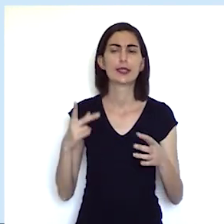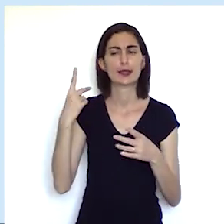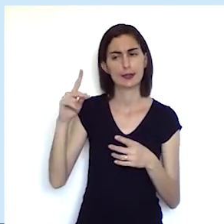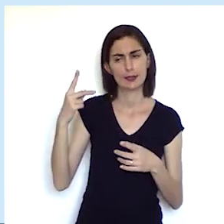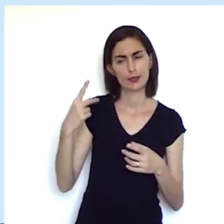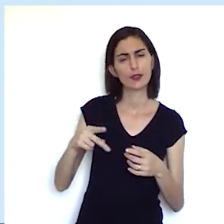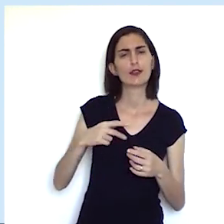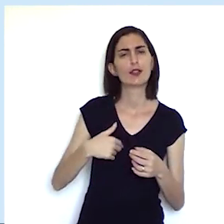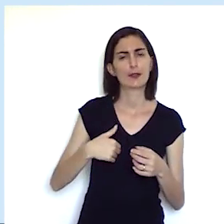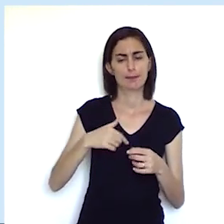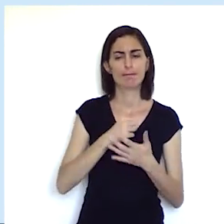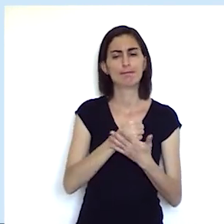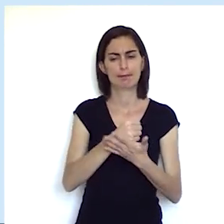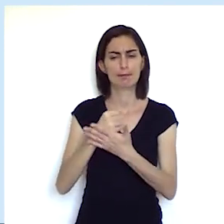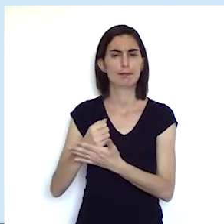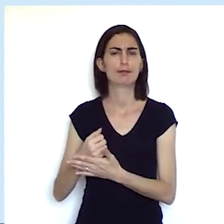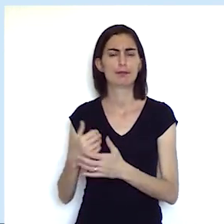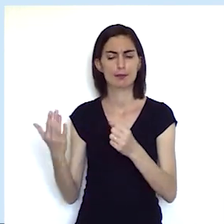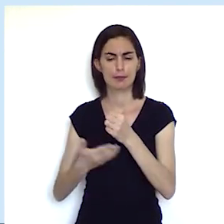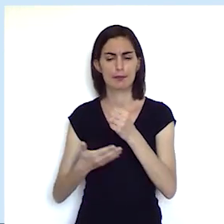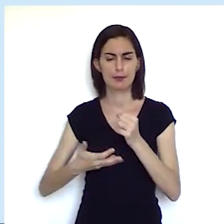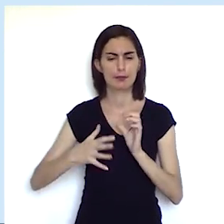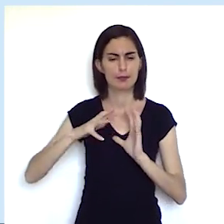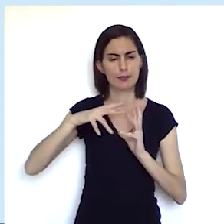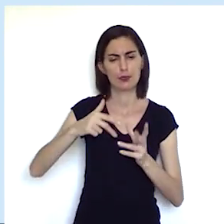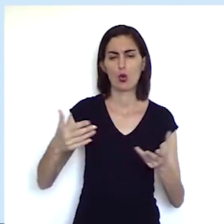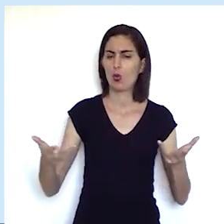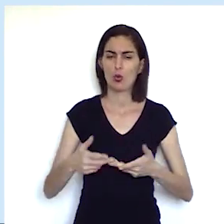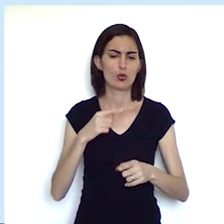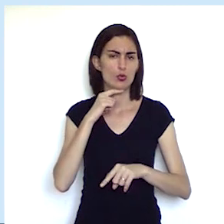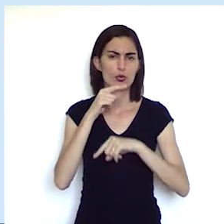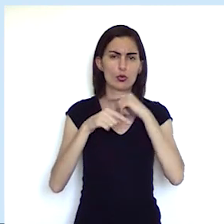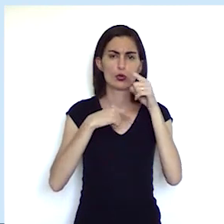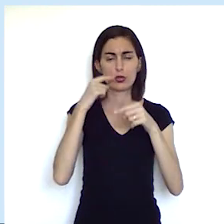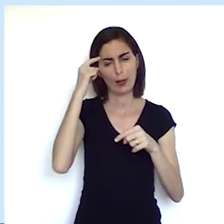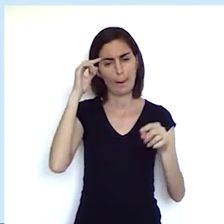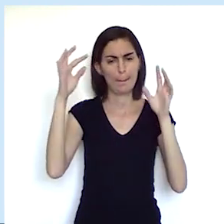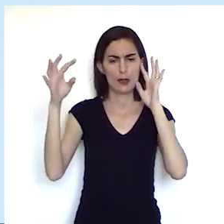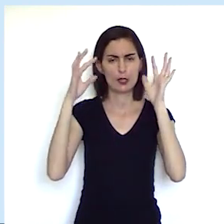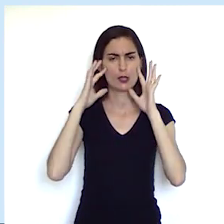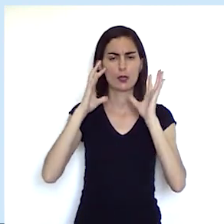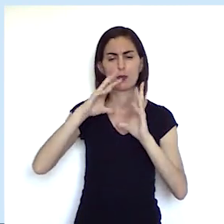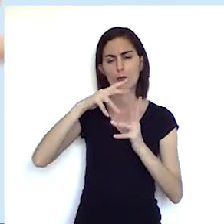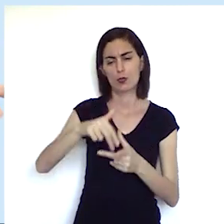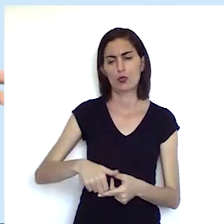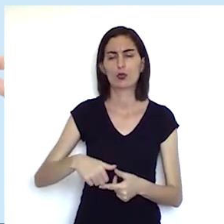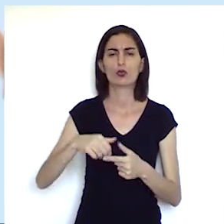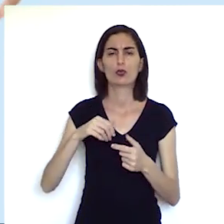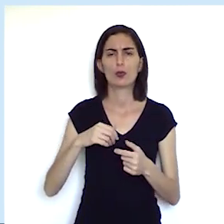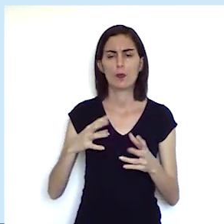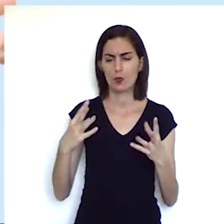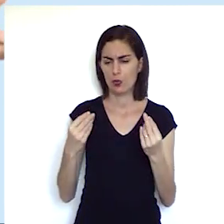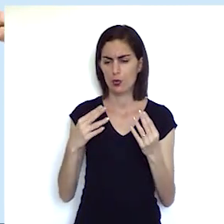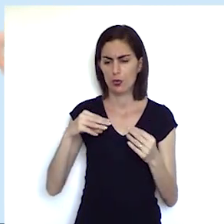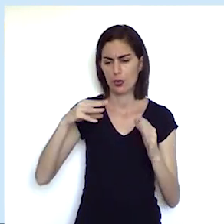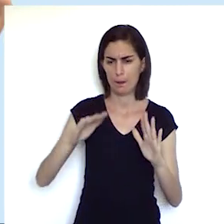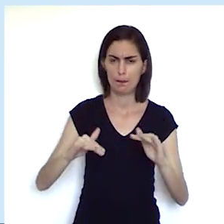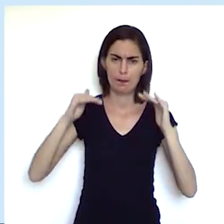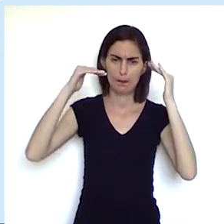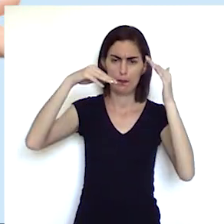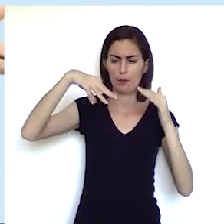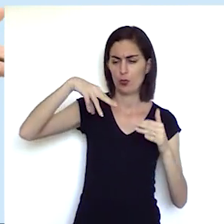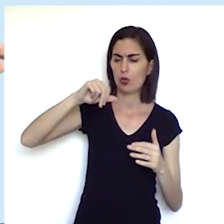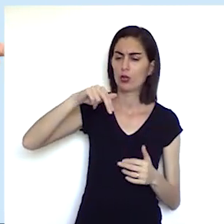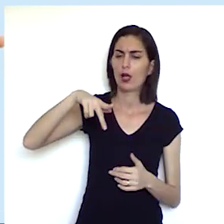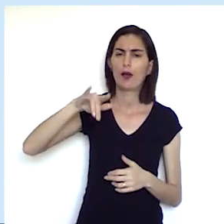vai servir de base para o mundo hoje a gente não consegue imaginar no mundo ocidental muitas monarquias existem muitas monarquias